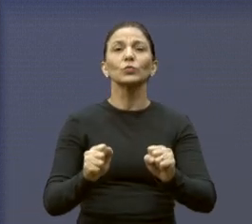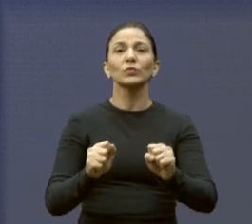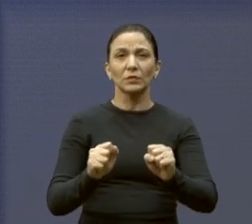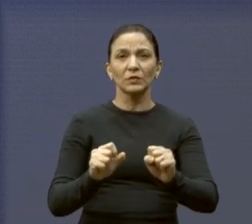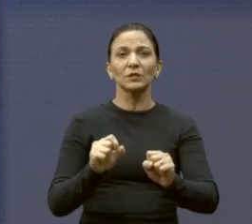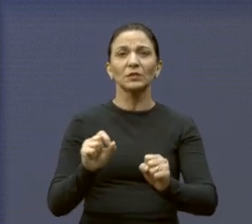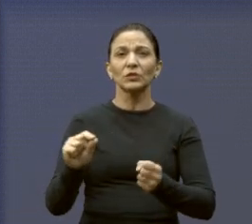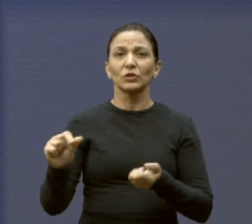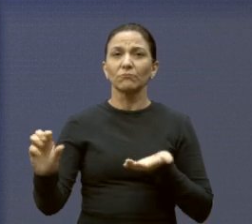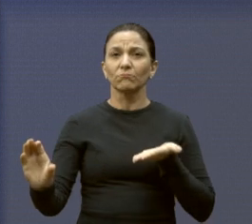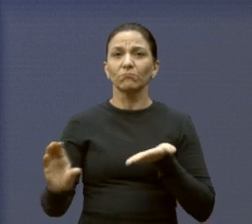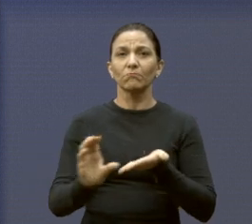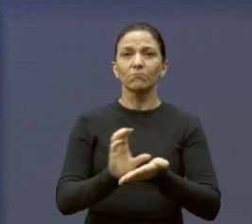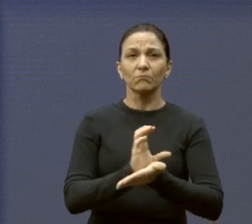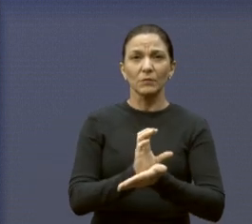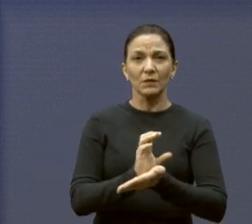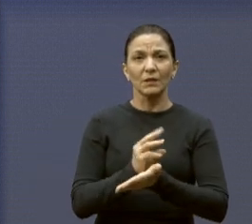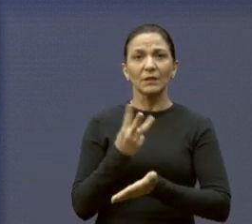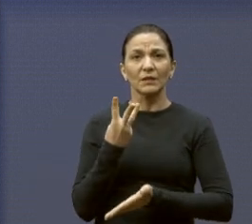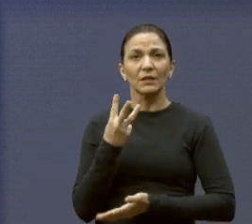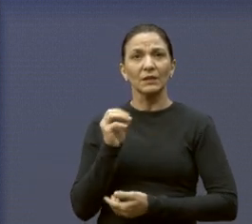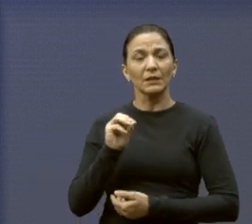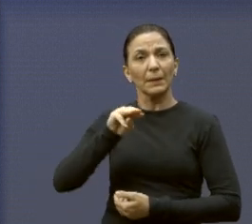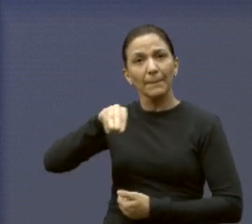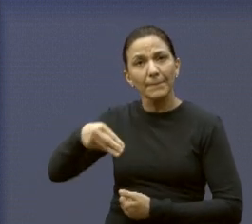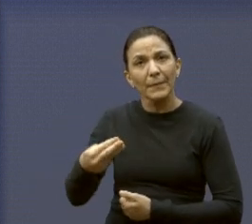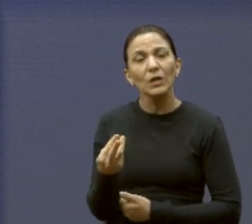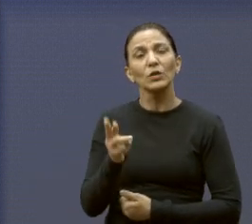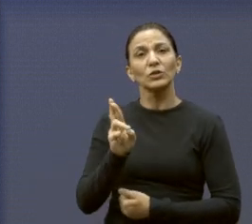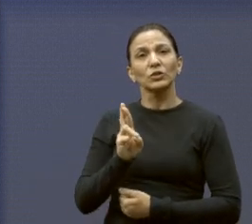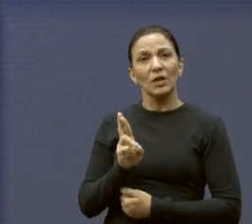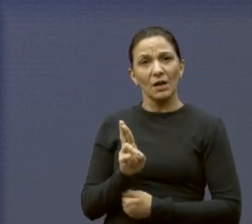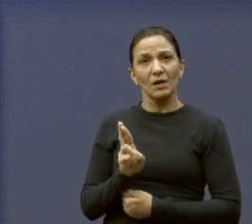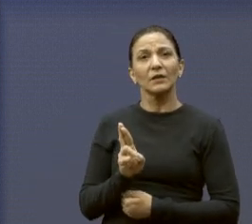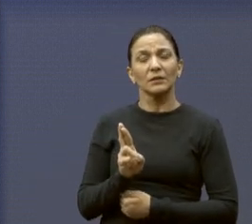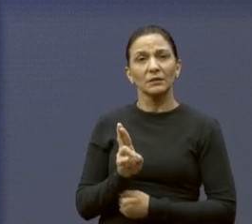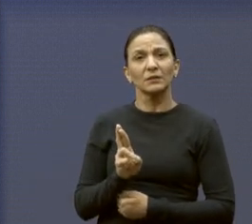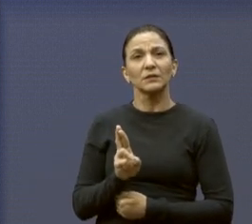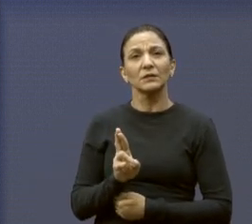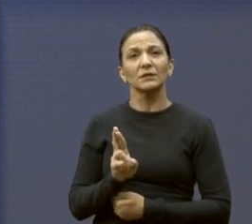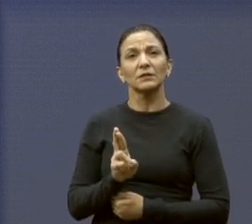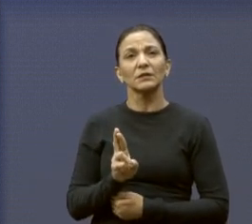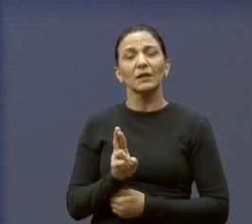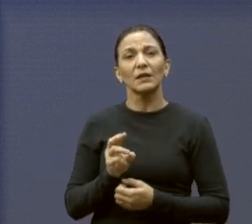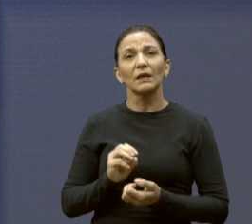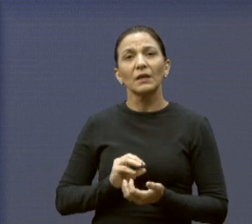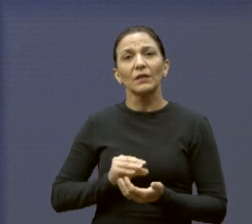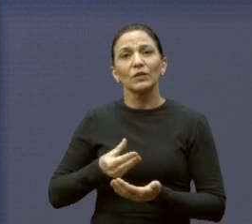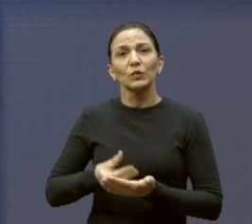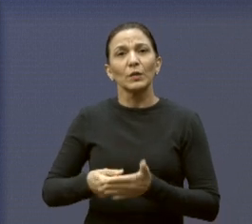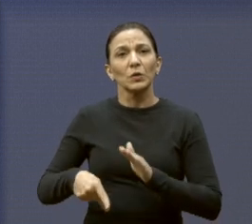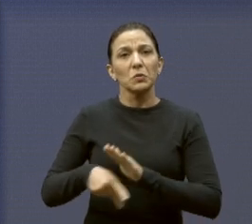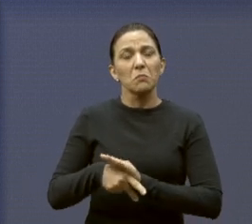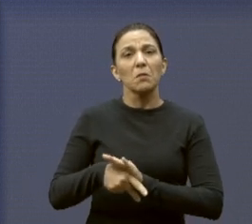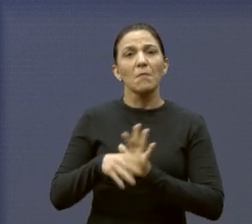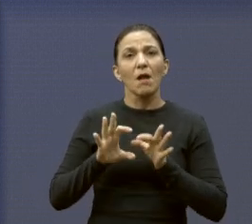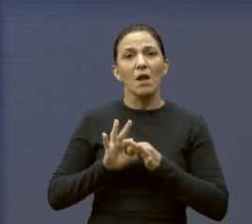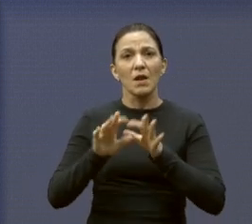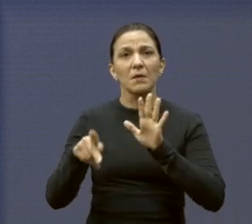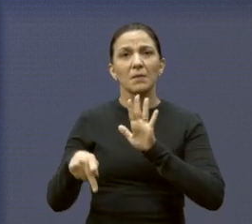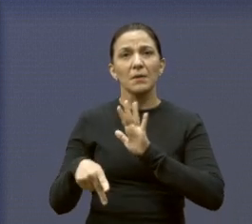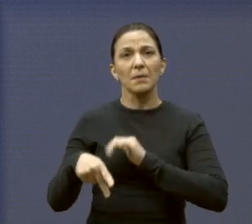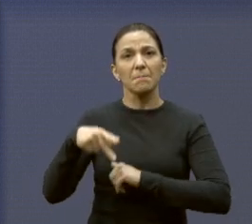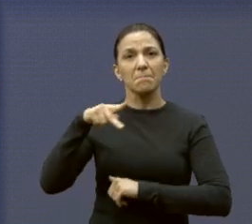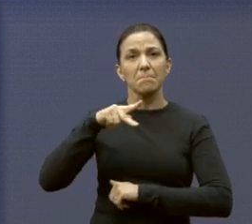com recursos de mais de 30 milhões liberados pelo presidente Lula. Essas primeiras fotos são do